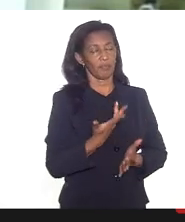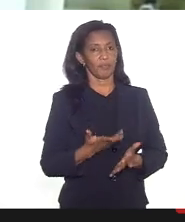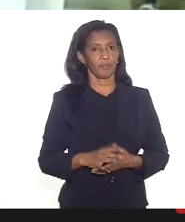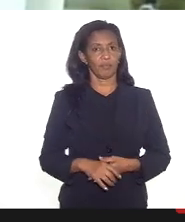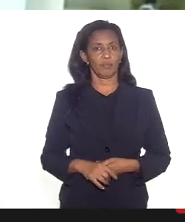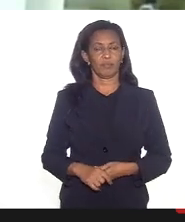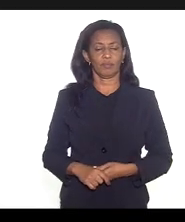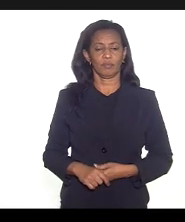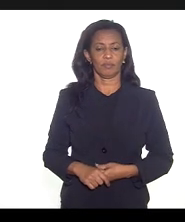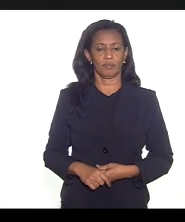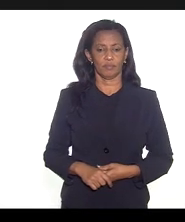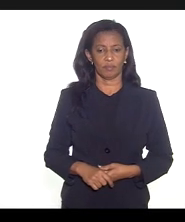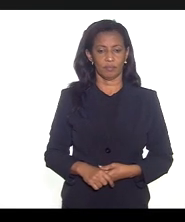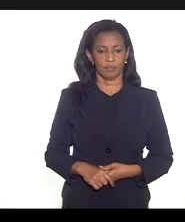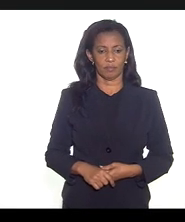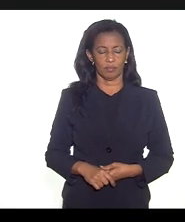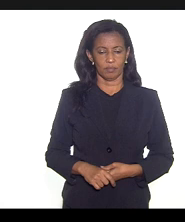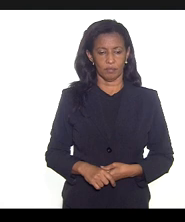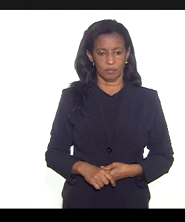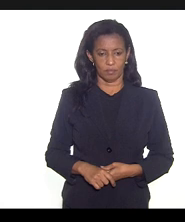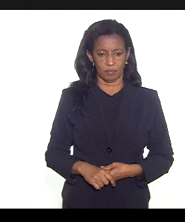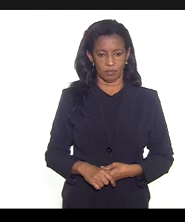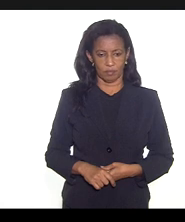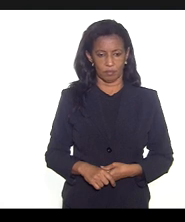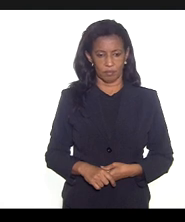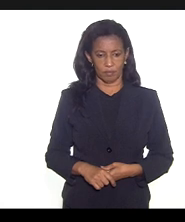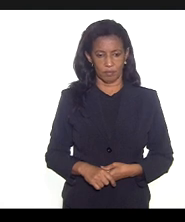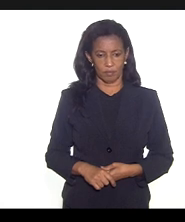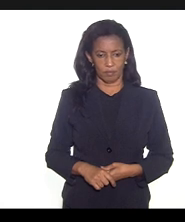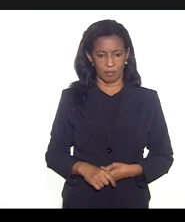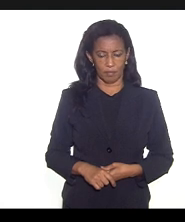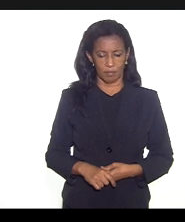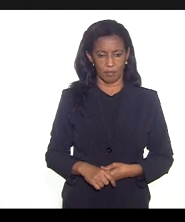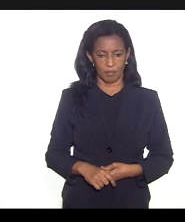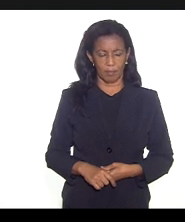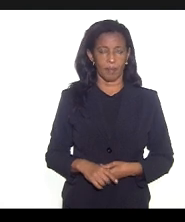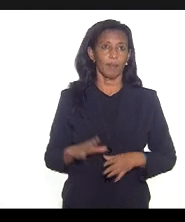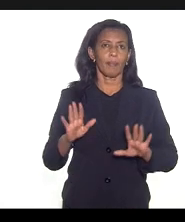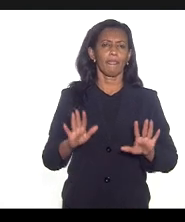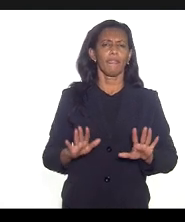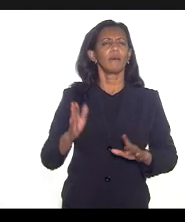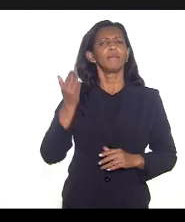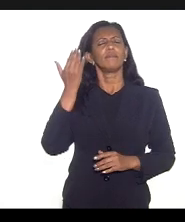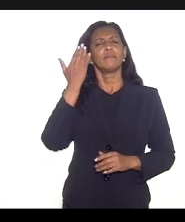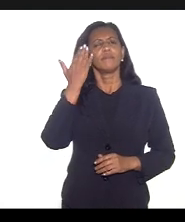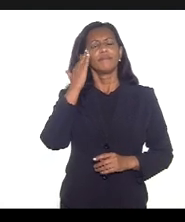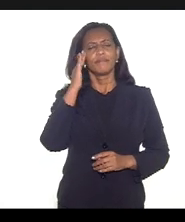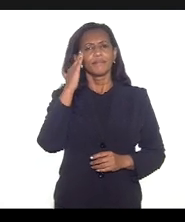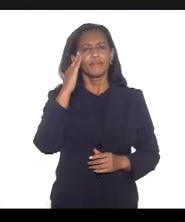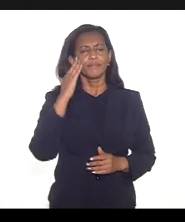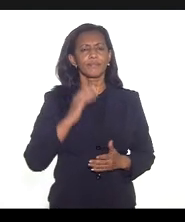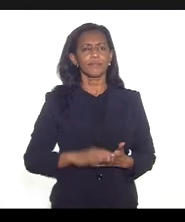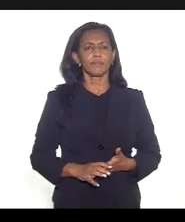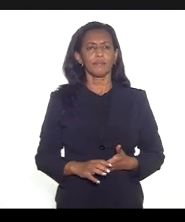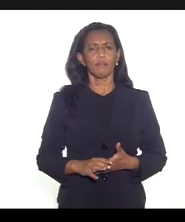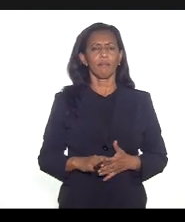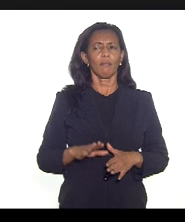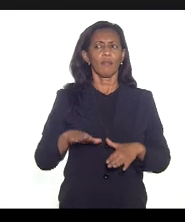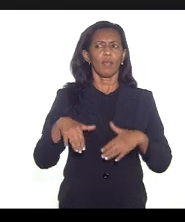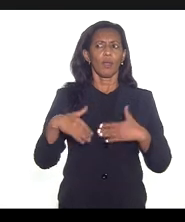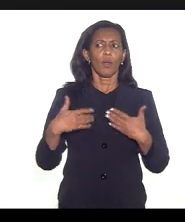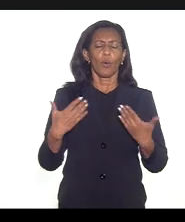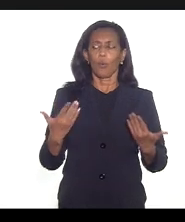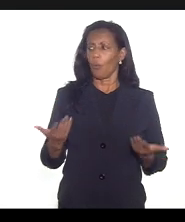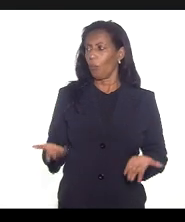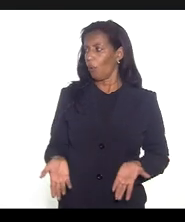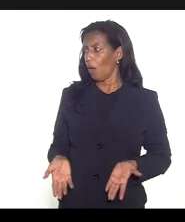sim assim doutora Adéria eu queria entender qual é a orientação